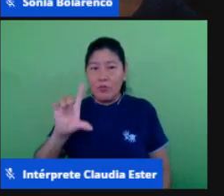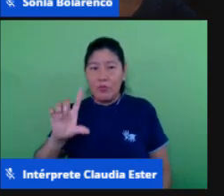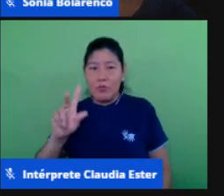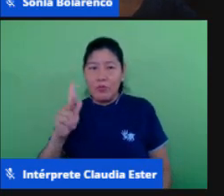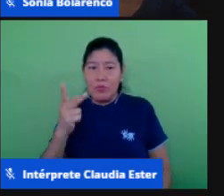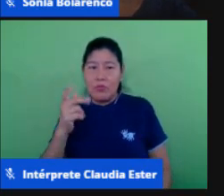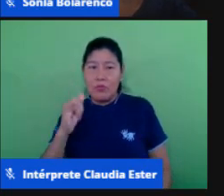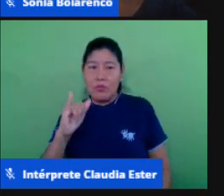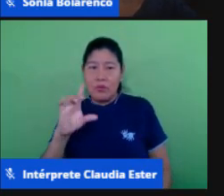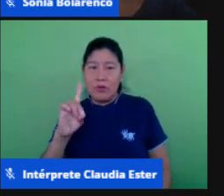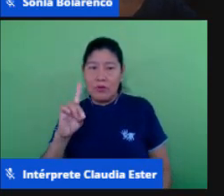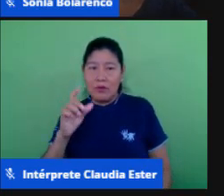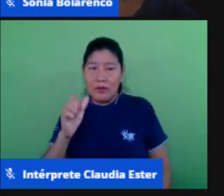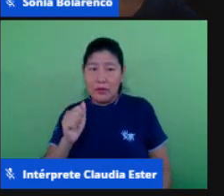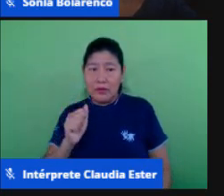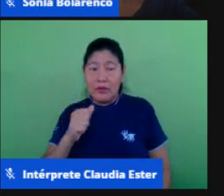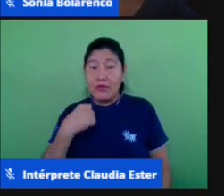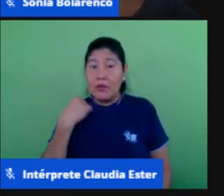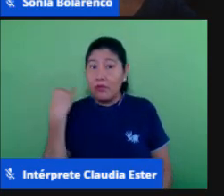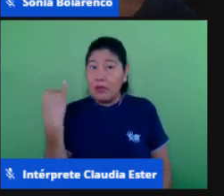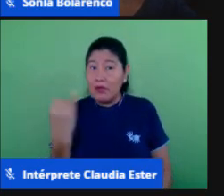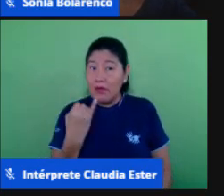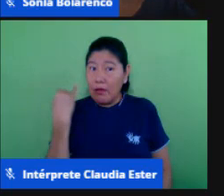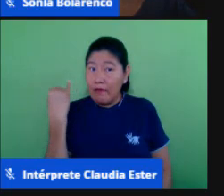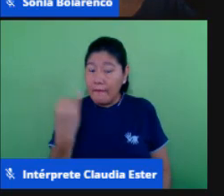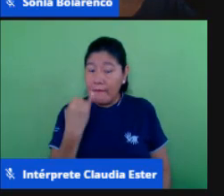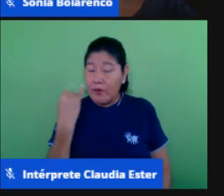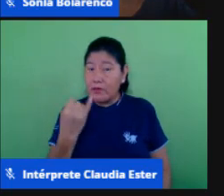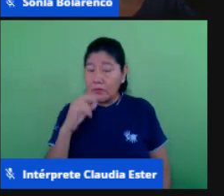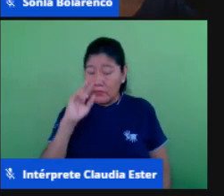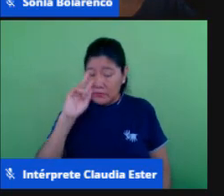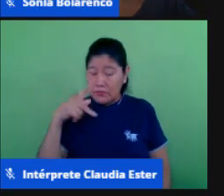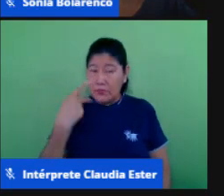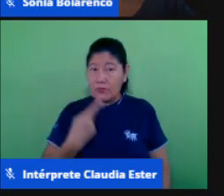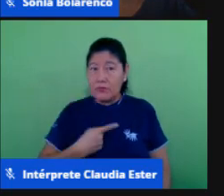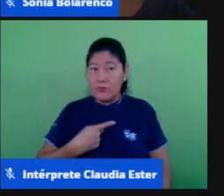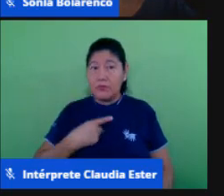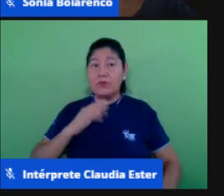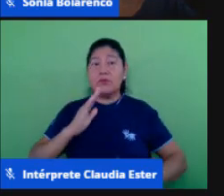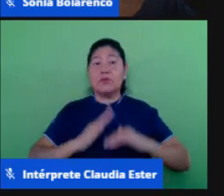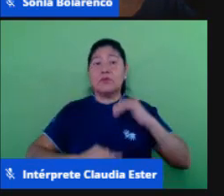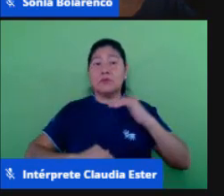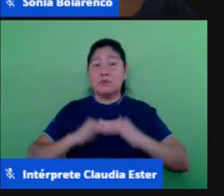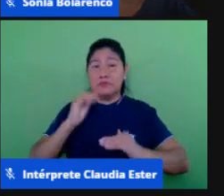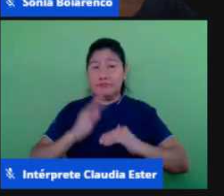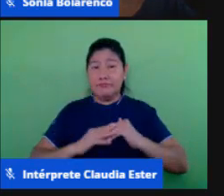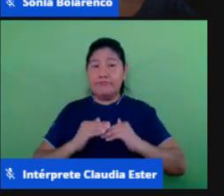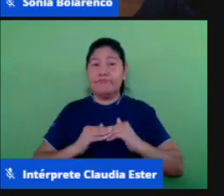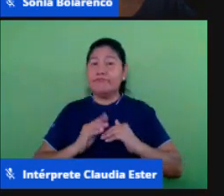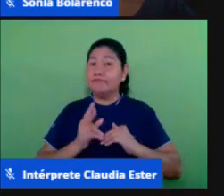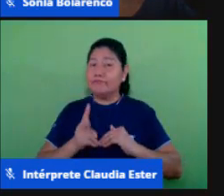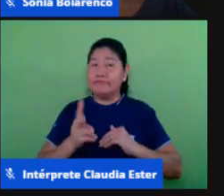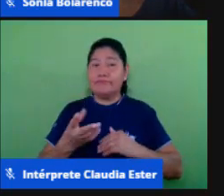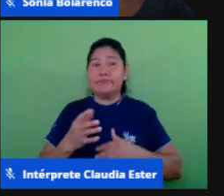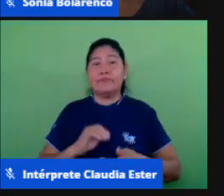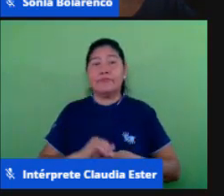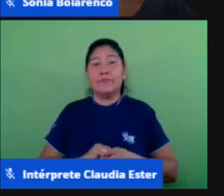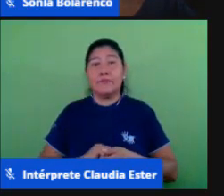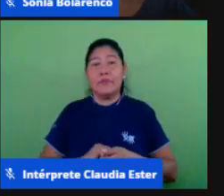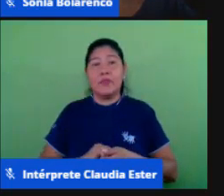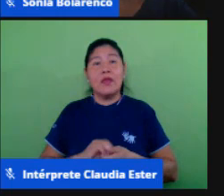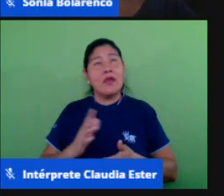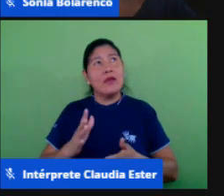pedagógica o desenvolvimento da nossa atividade profissional né o quão